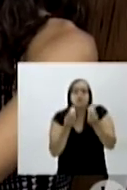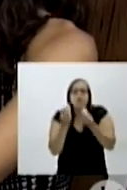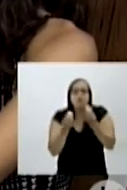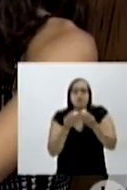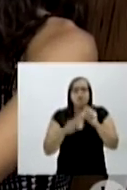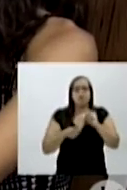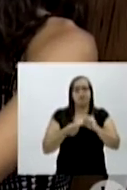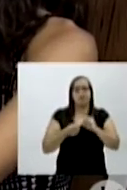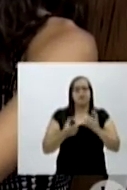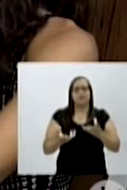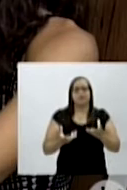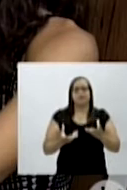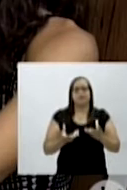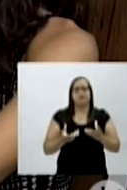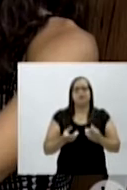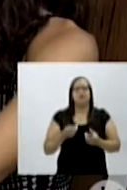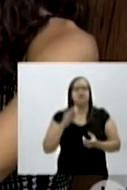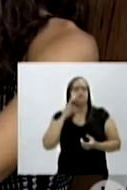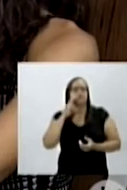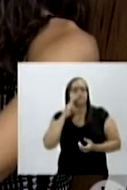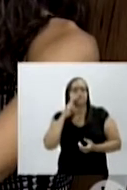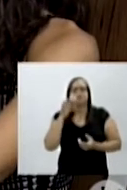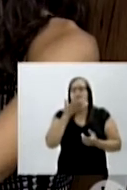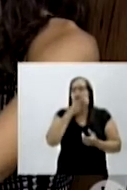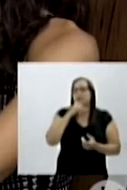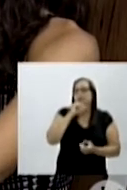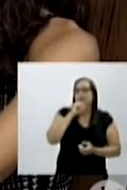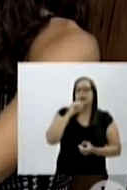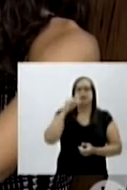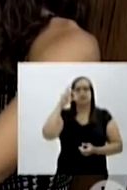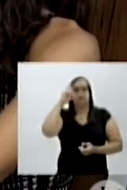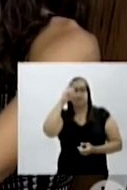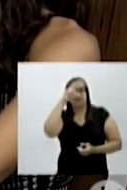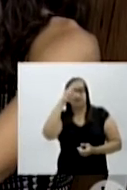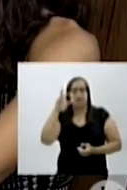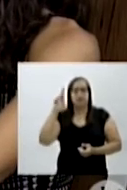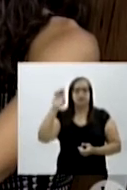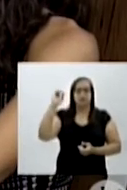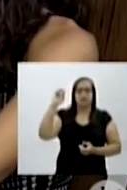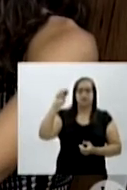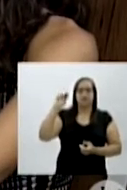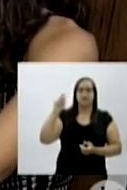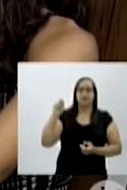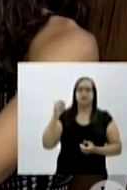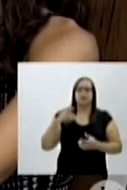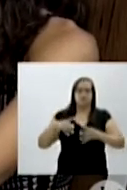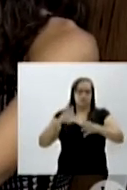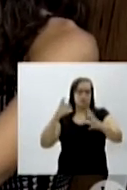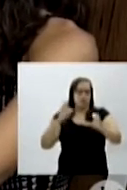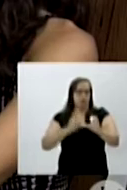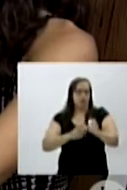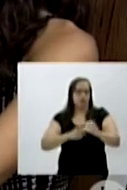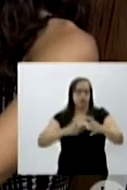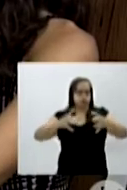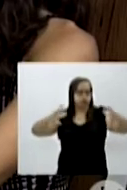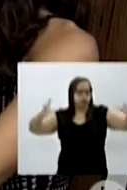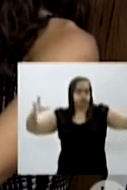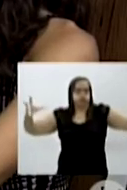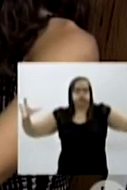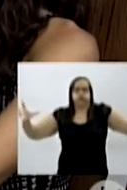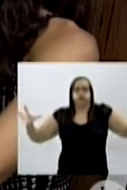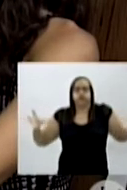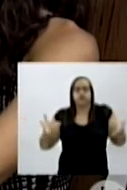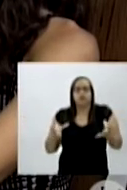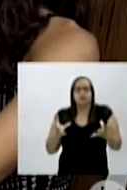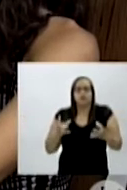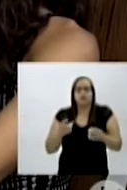né? Aí a minha mãe ficou meio preocupada, né? Uma situação nova, Rio Preto é uma cidade grande. E aí eu falei, mãe,